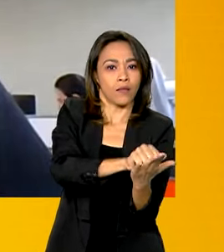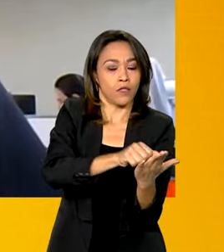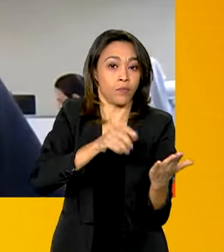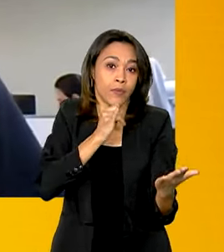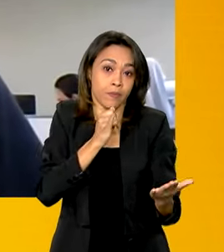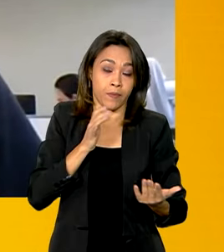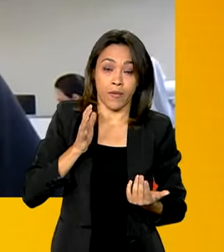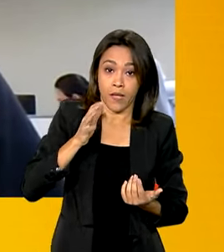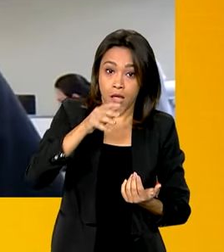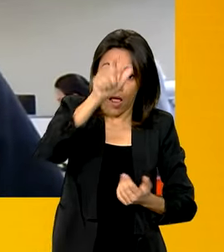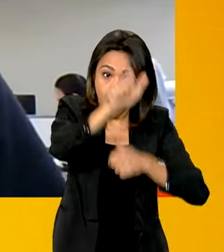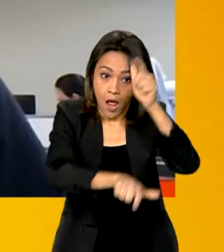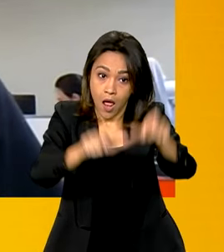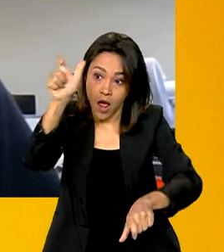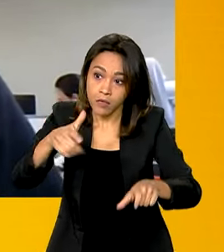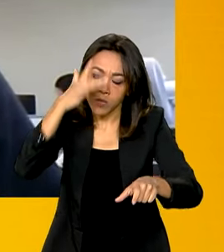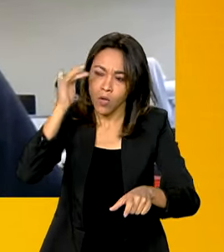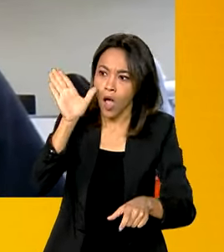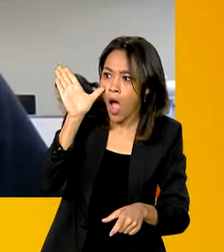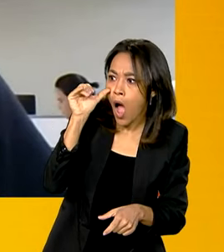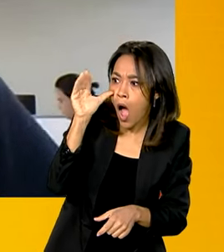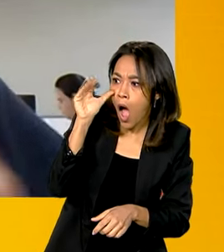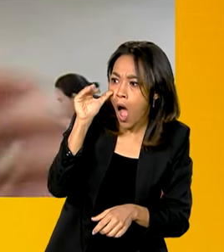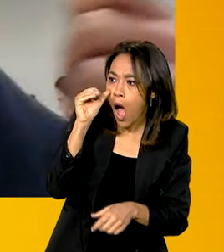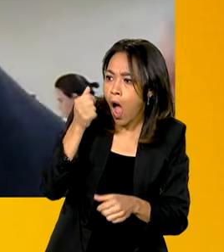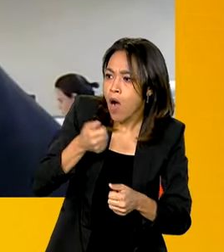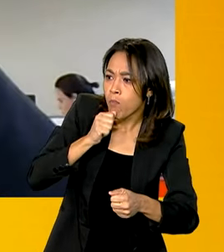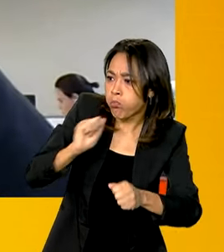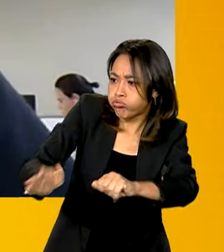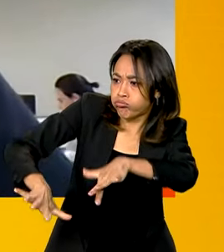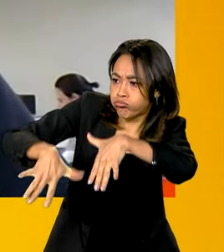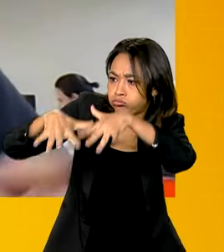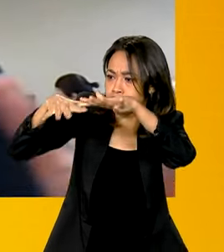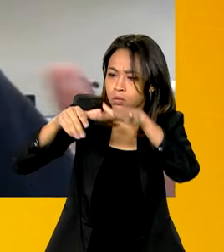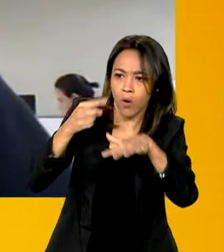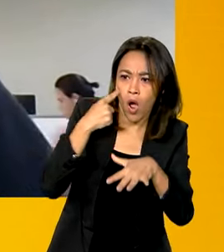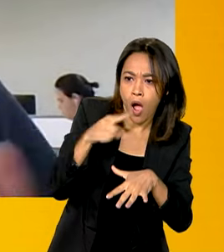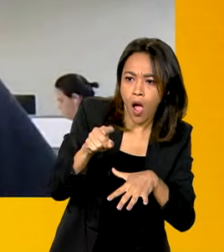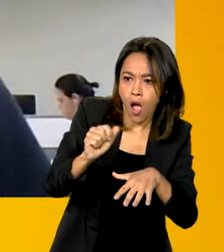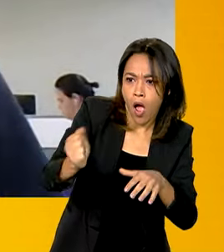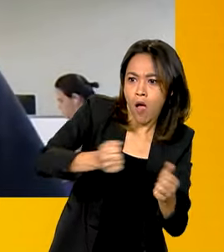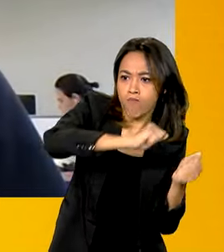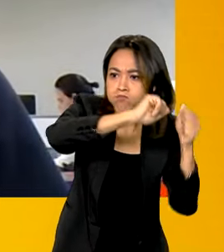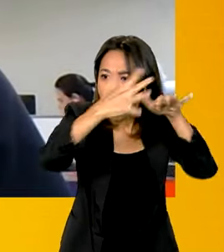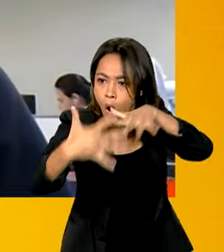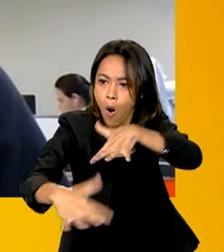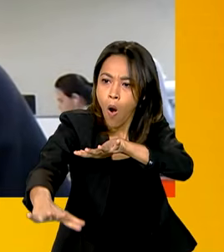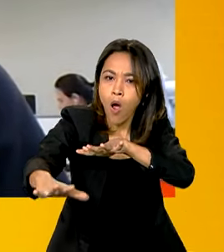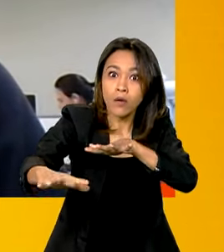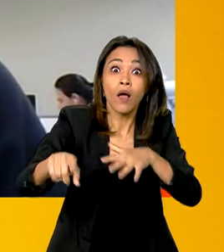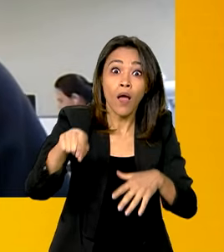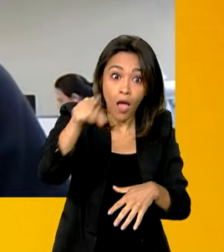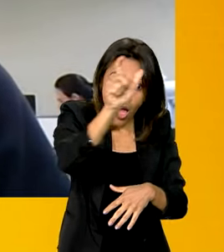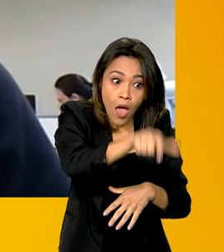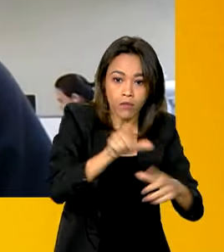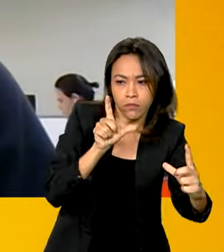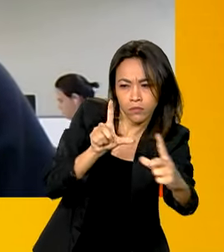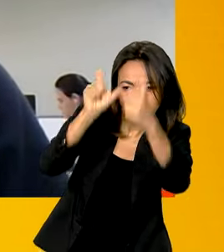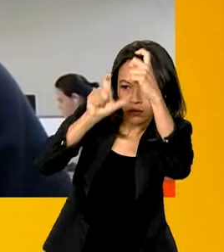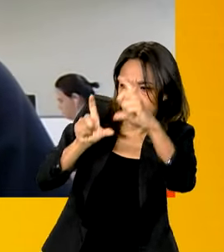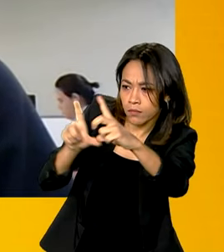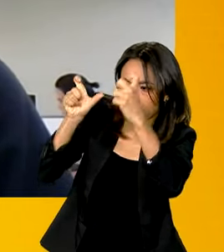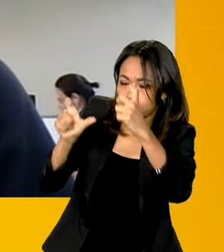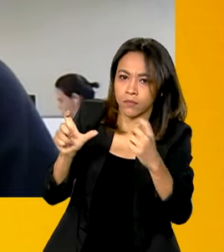população presenciar uma inundação, um deslizamento de terra, uma grande erosão, ela pode fotografar,